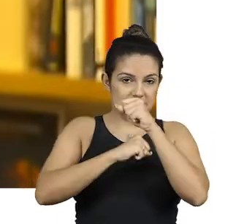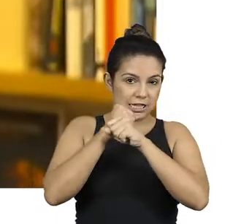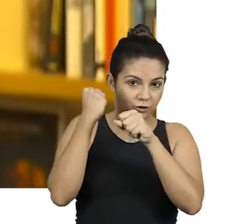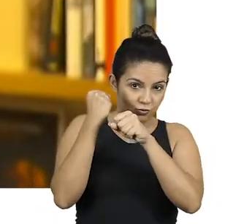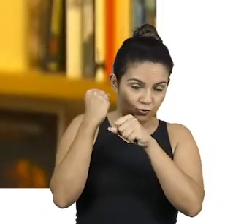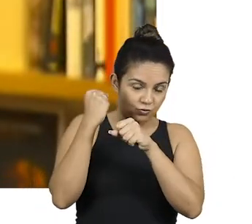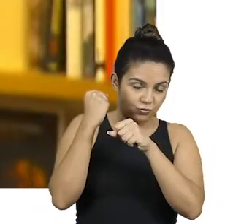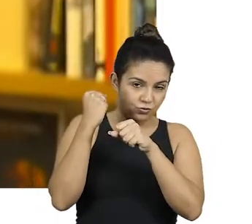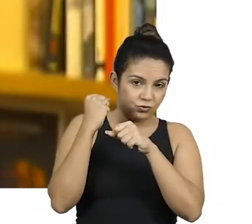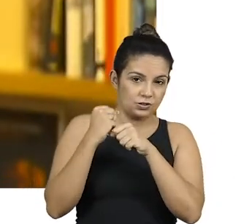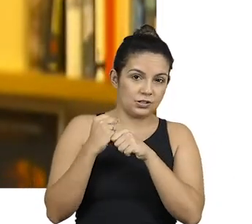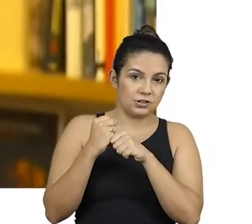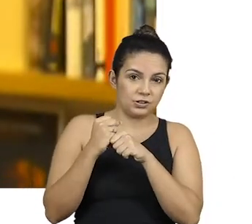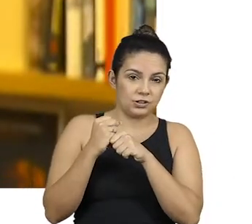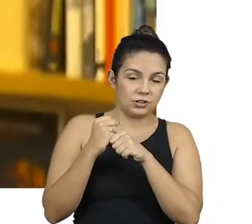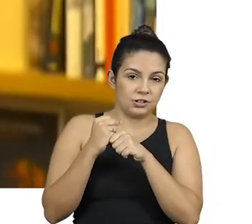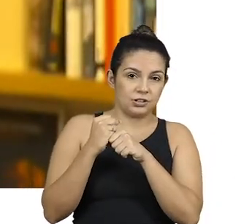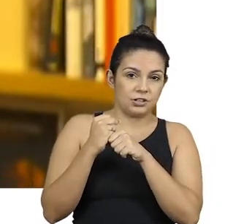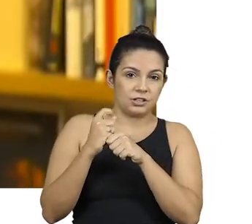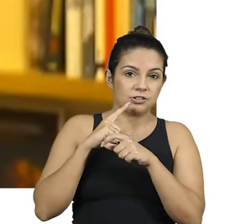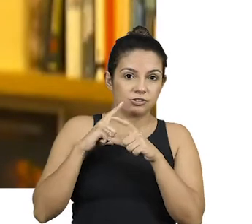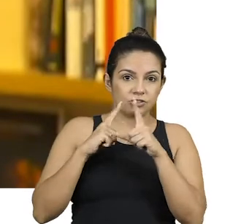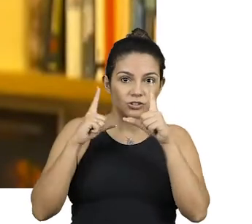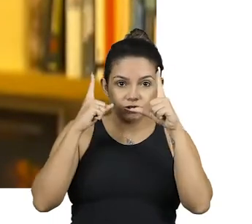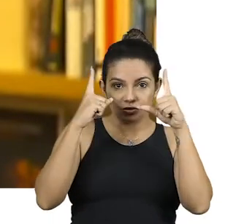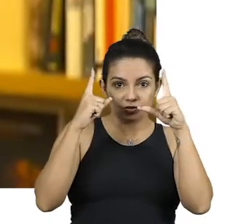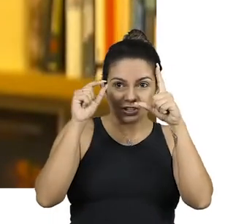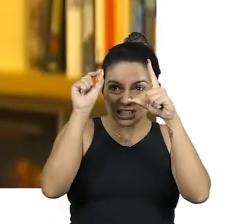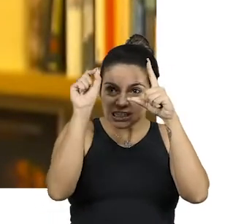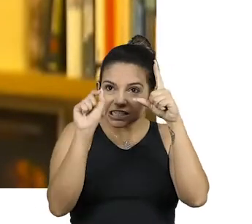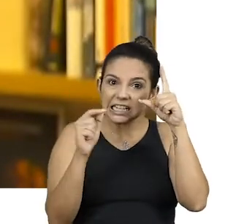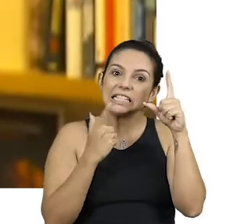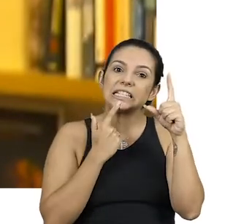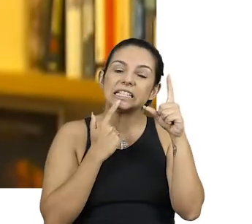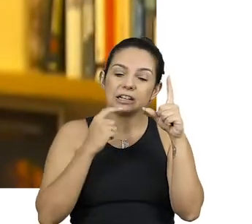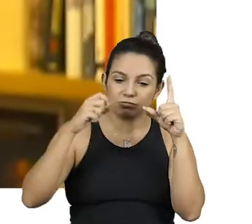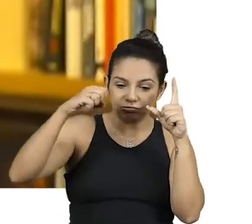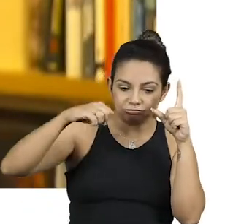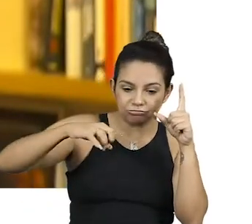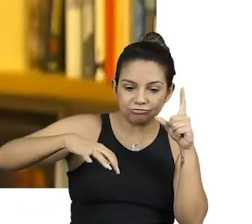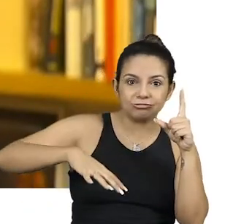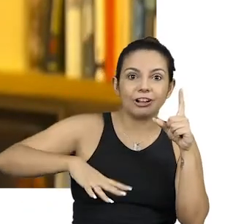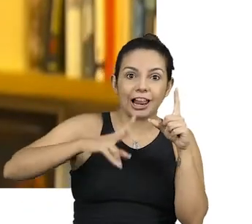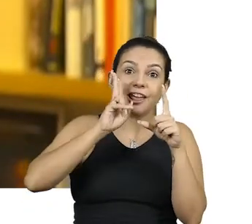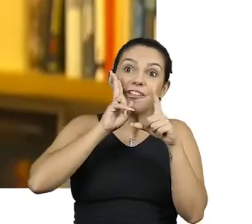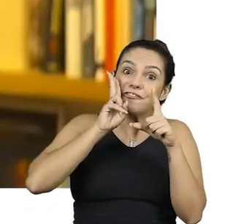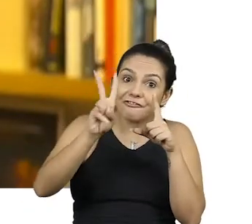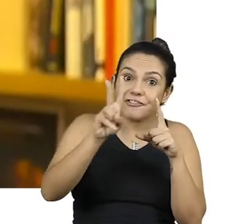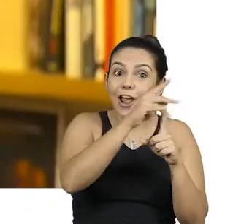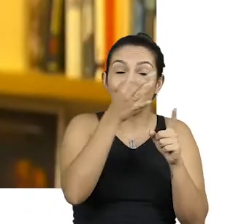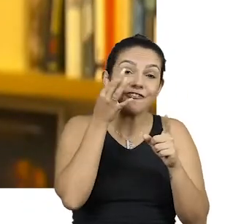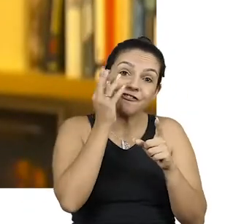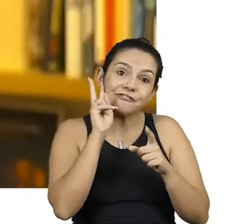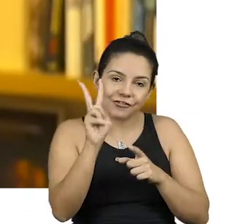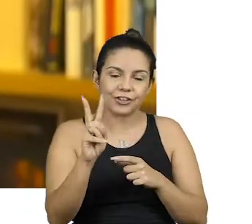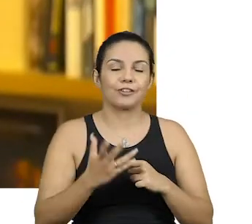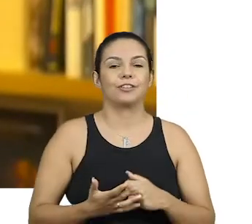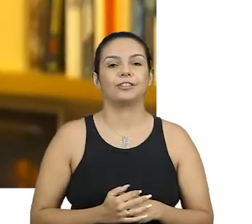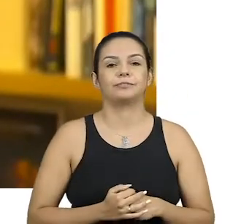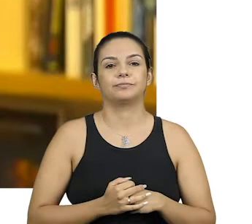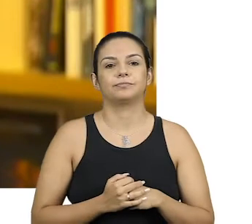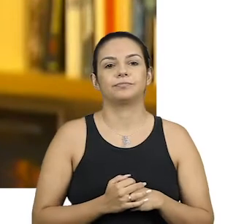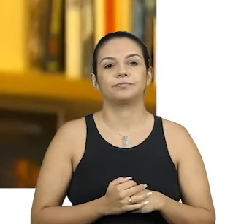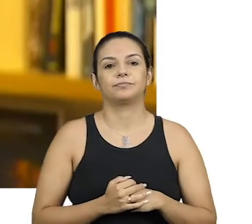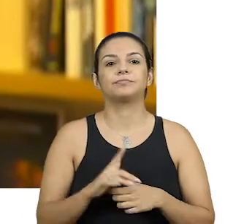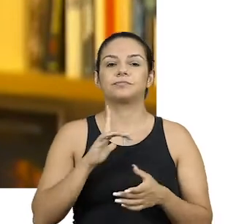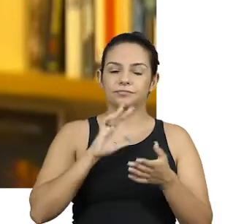imagem do velório de Getúlio, ele falou, tinha um filete de sangue escorrendo do Getúlio na urna do velório. Eu